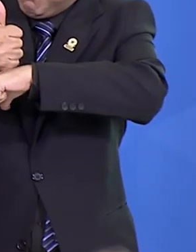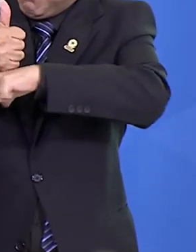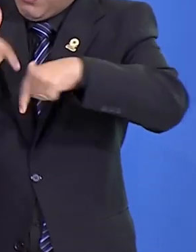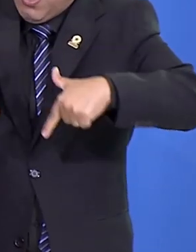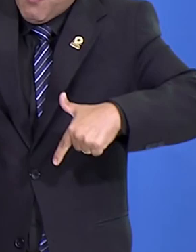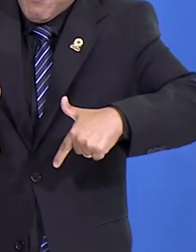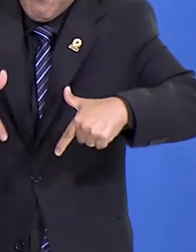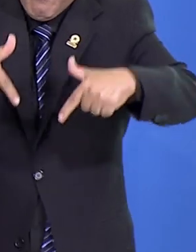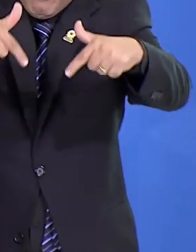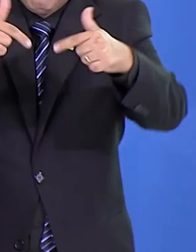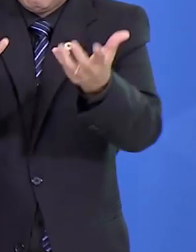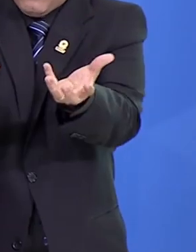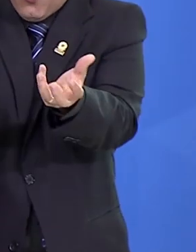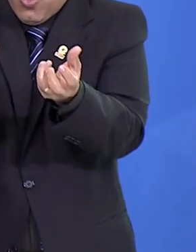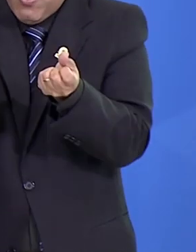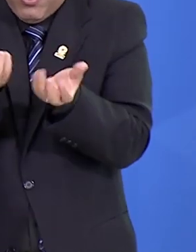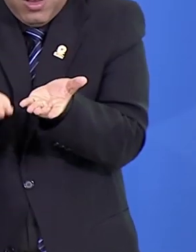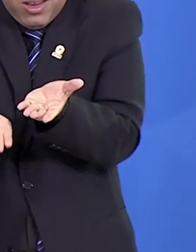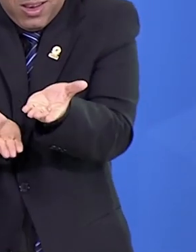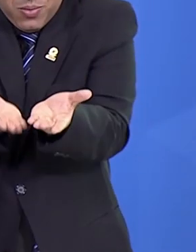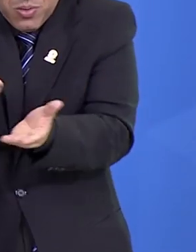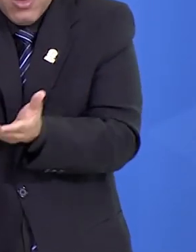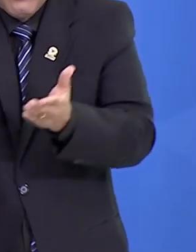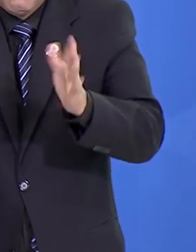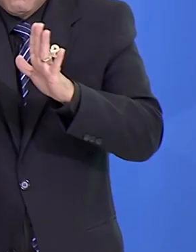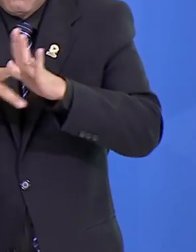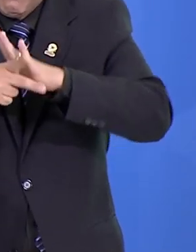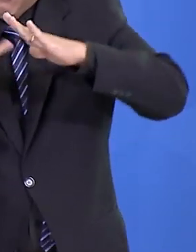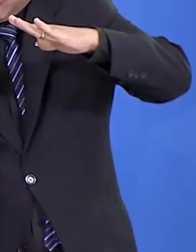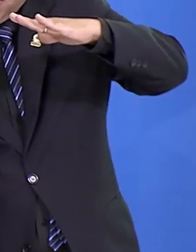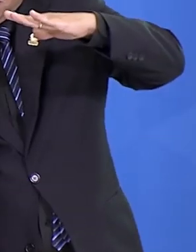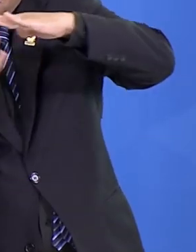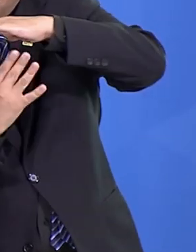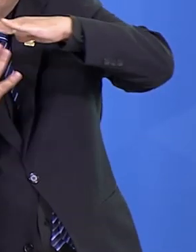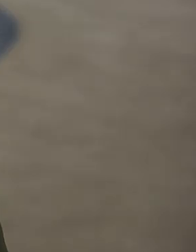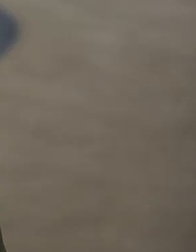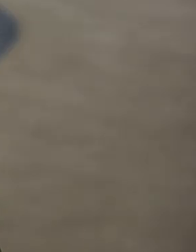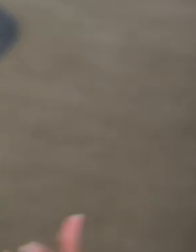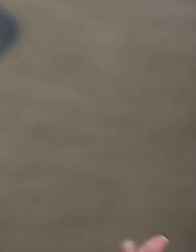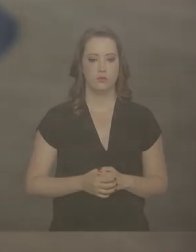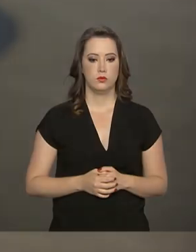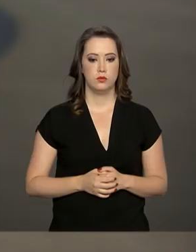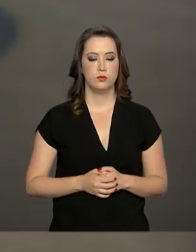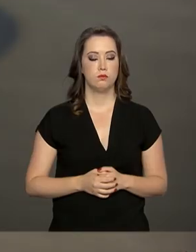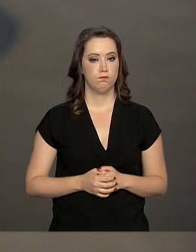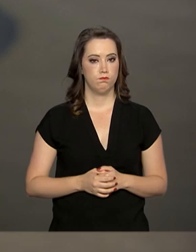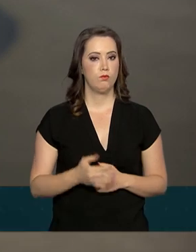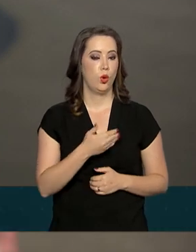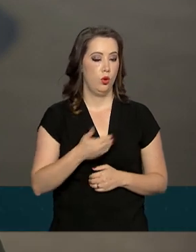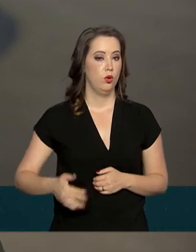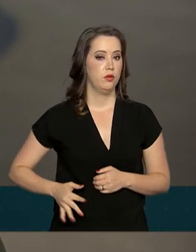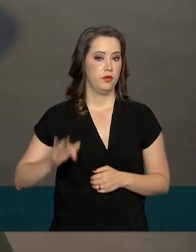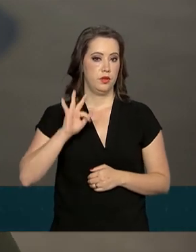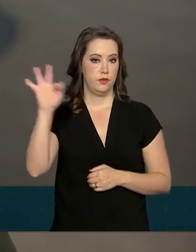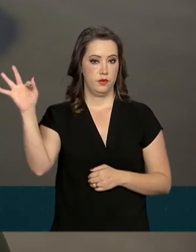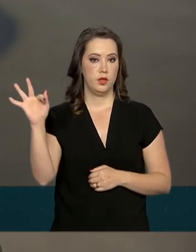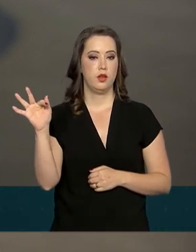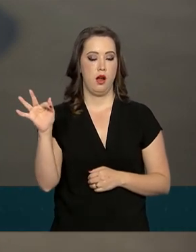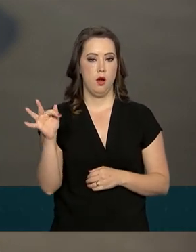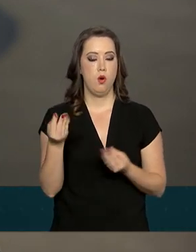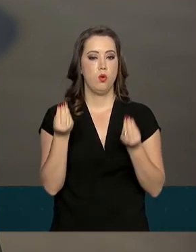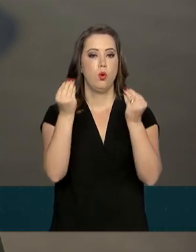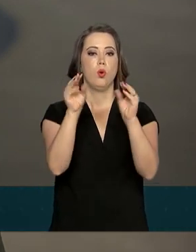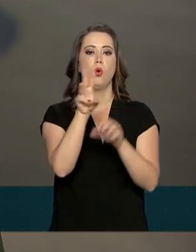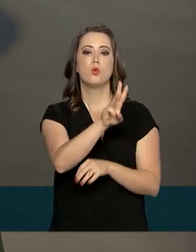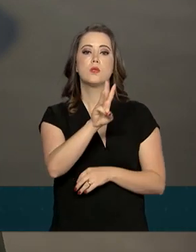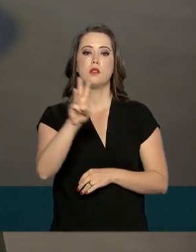acolhimento e tratamento de refugiados de todo o mundo. Na solenidade, o governo federal lançou um site que reúne